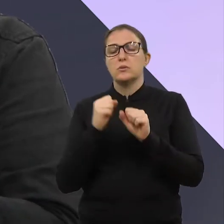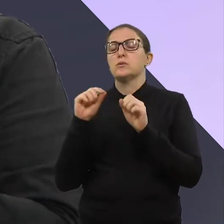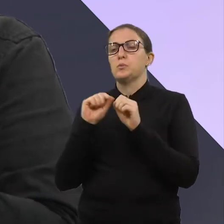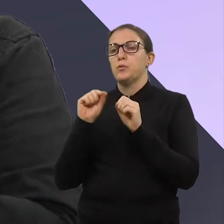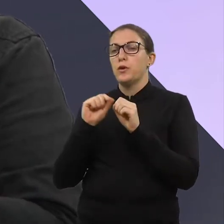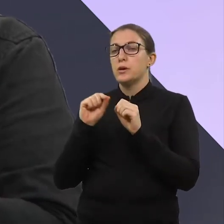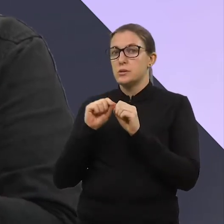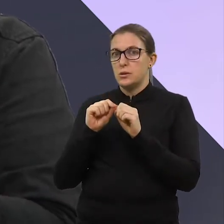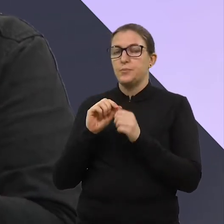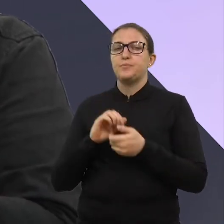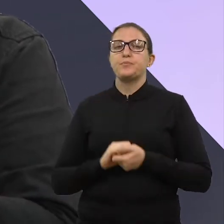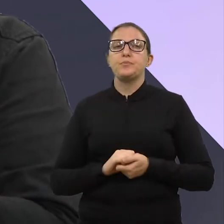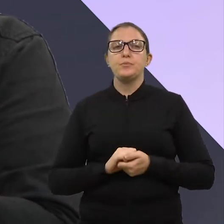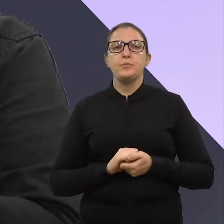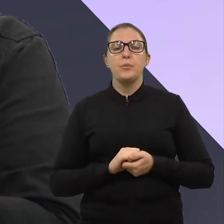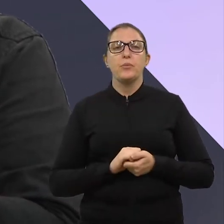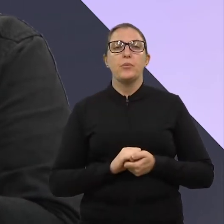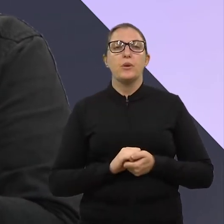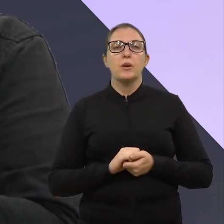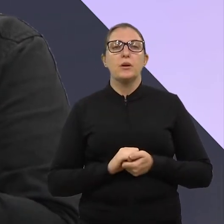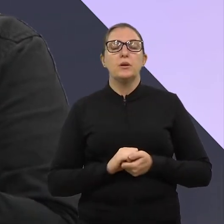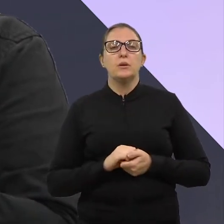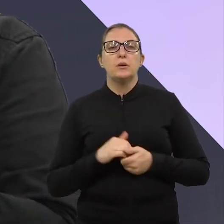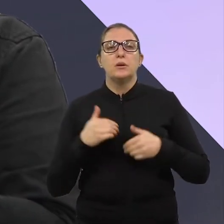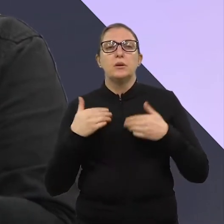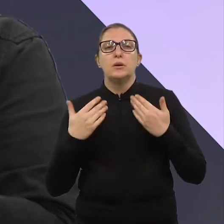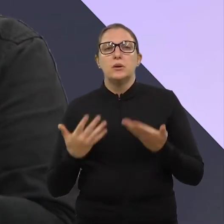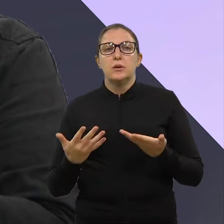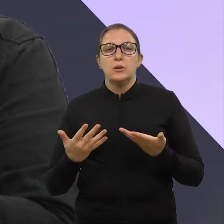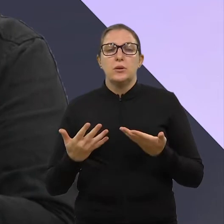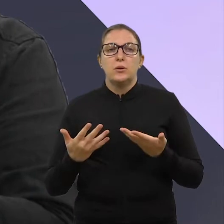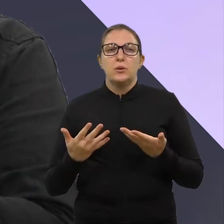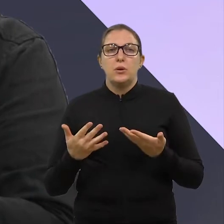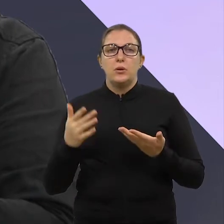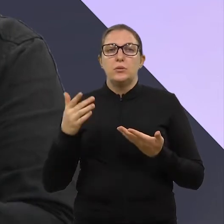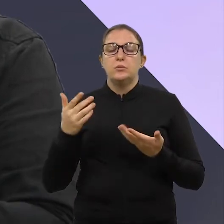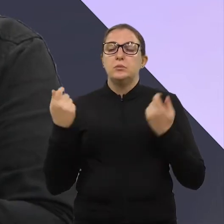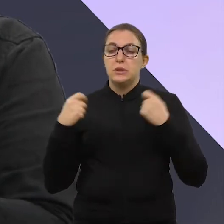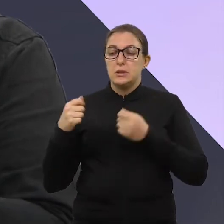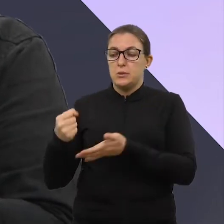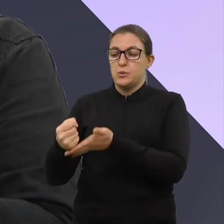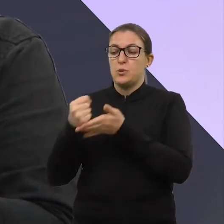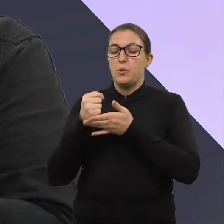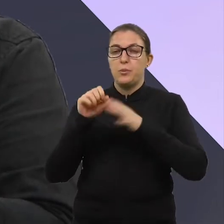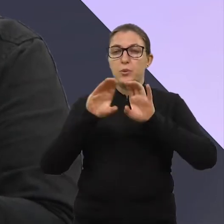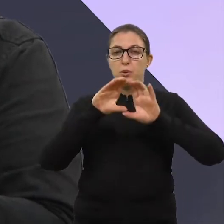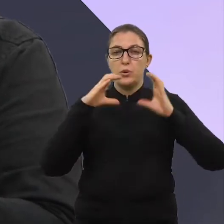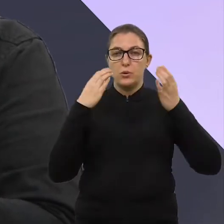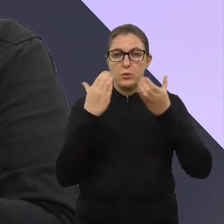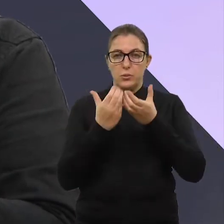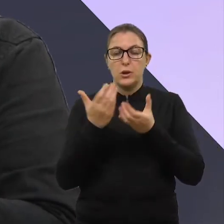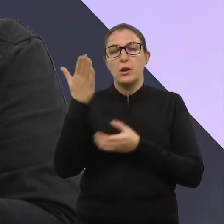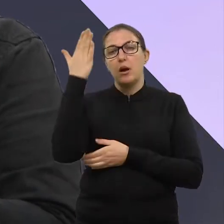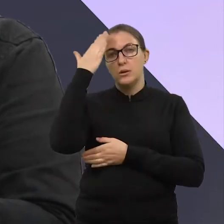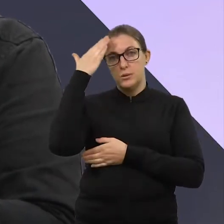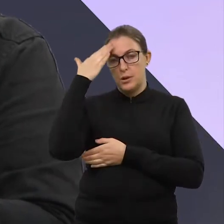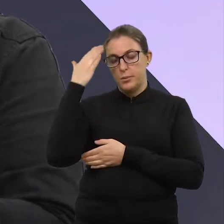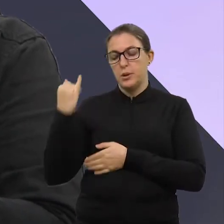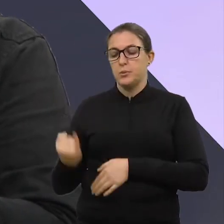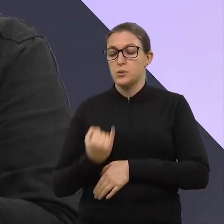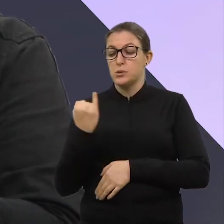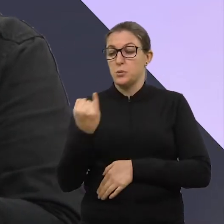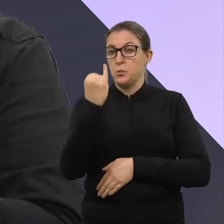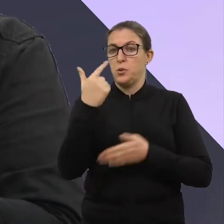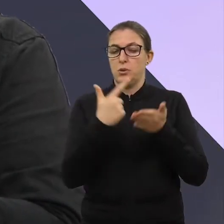forma. forma, né? Então, claro, a gente vai, certamente, contar com a comunidade, a gente sabe da importância do livro, né?